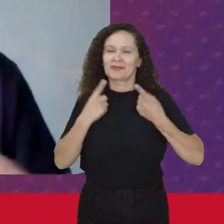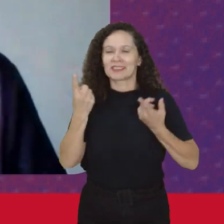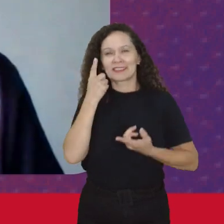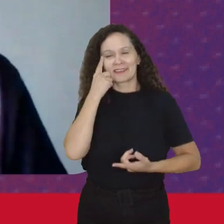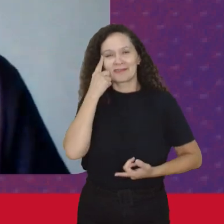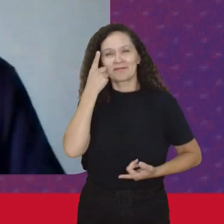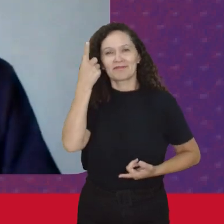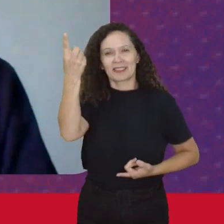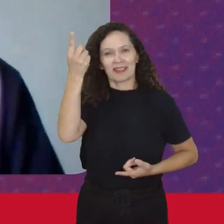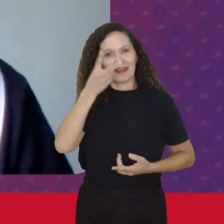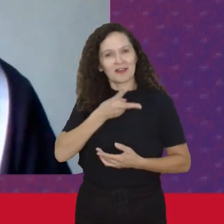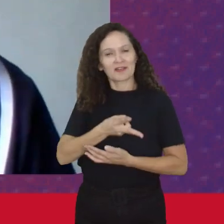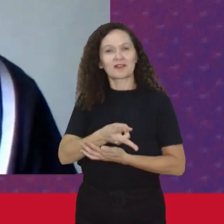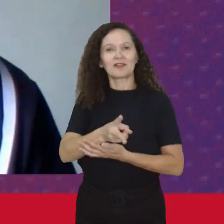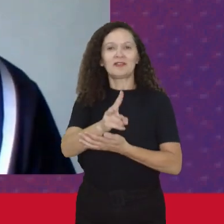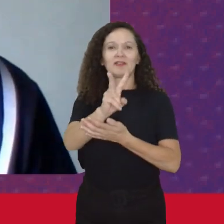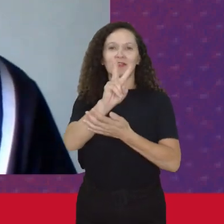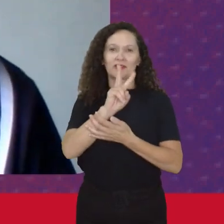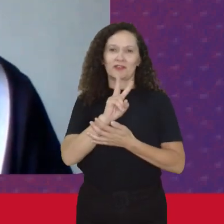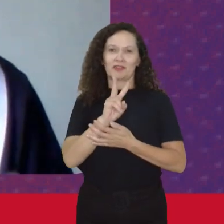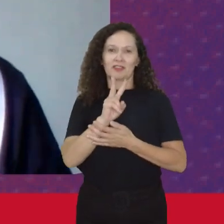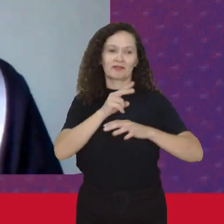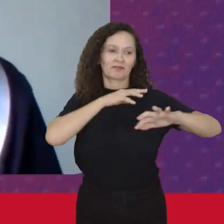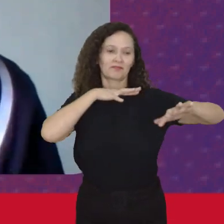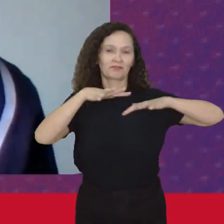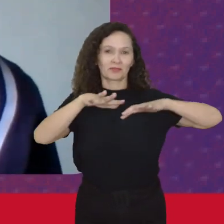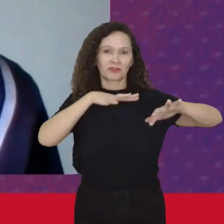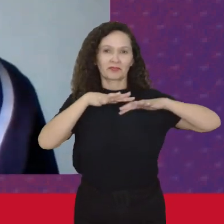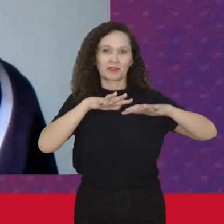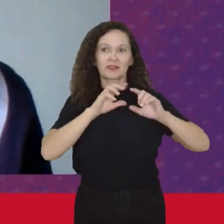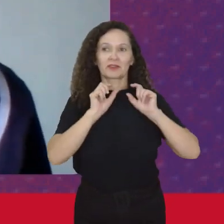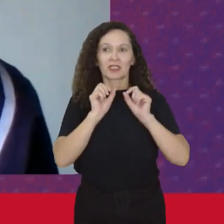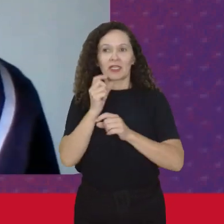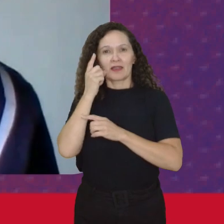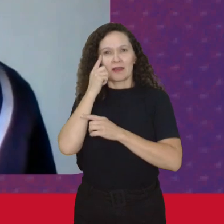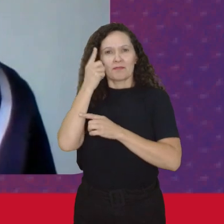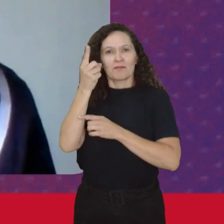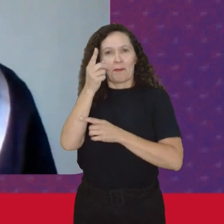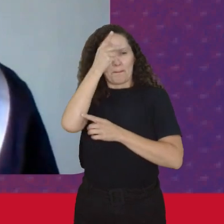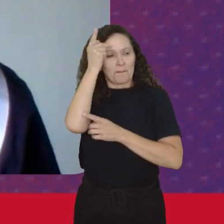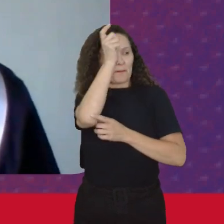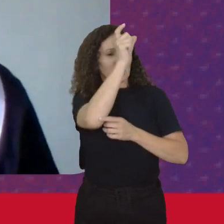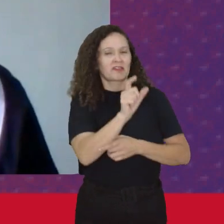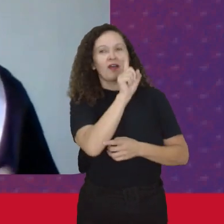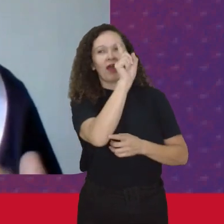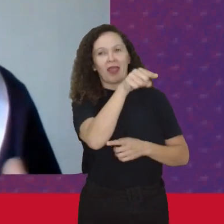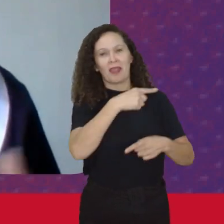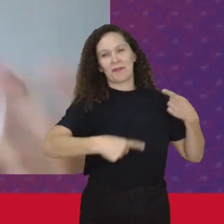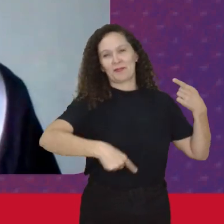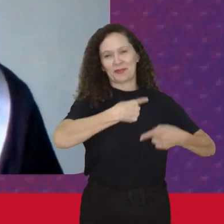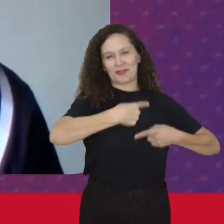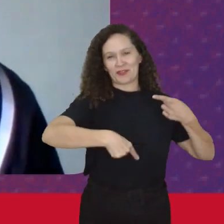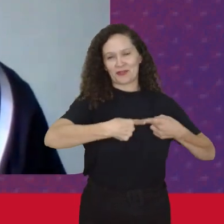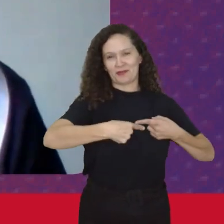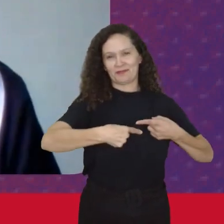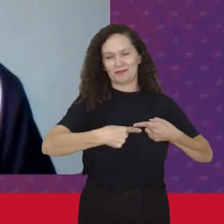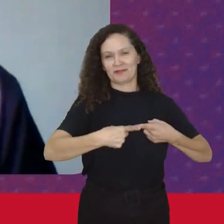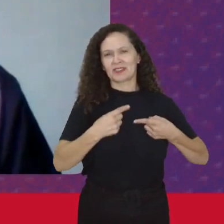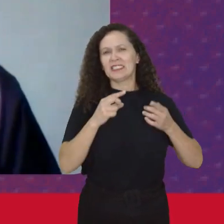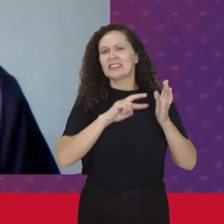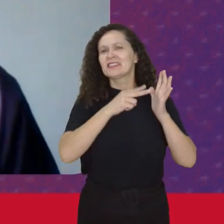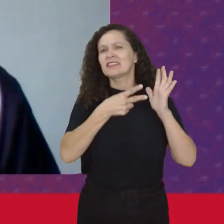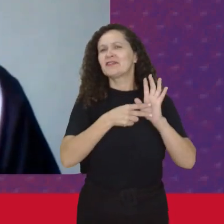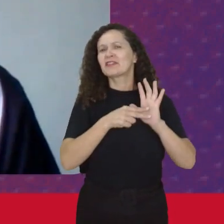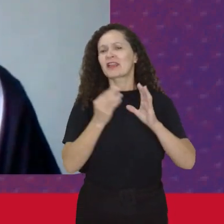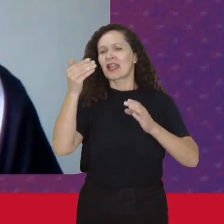Que perpassava O conjunto de movimentos Que é essa ideia De que o pessoal É político Que é justamente Trazer para a